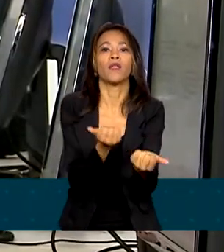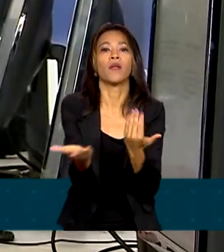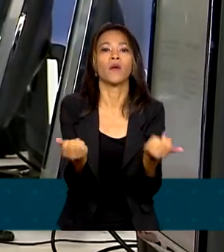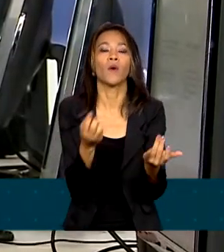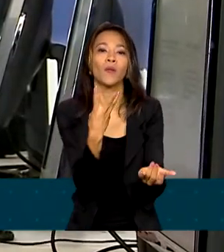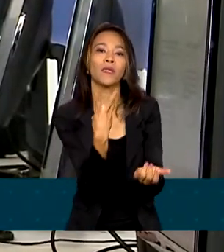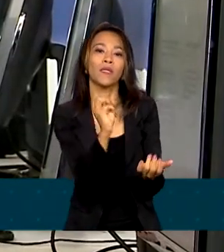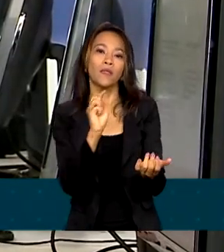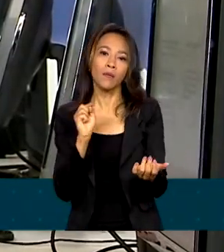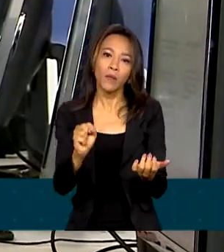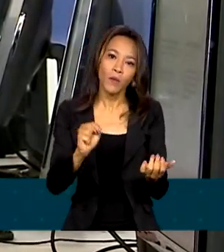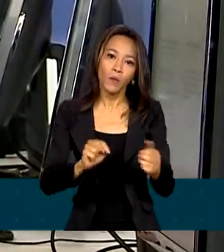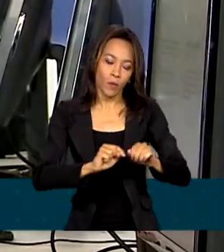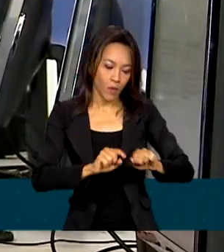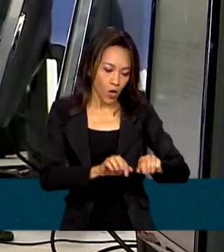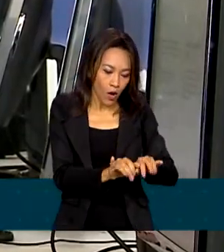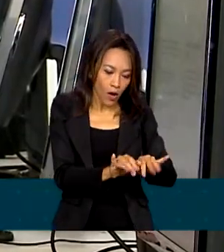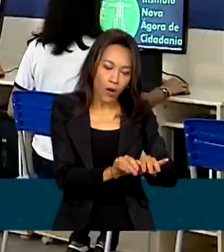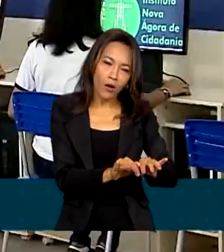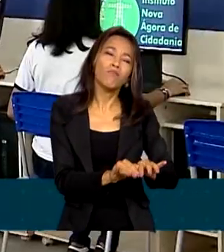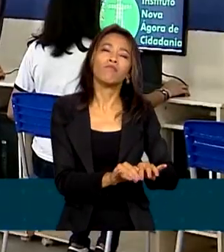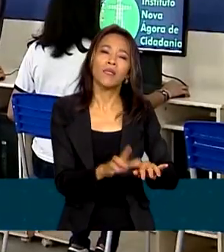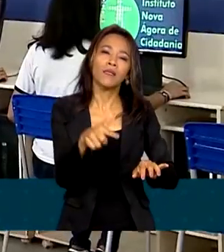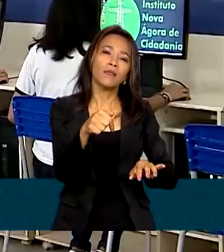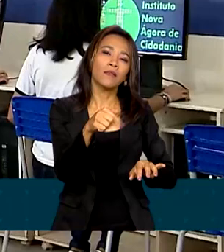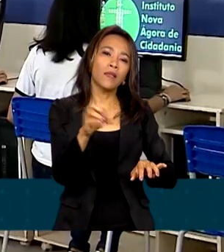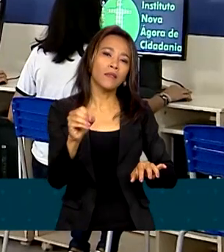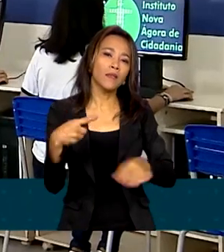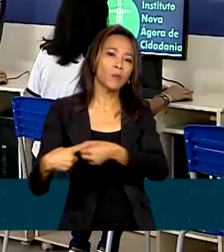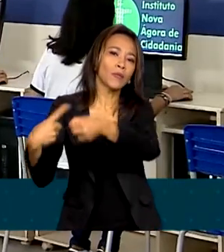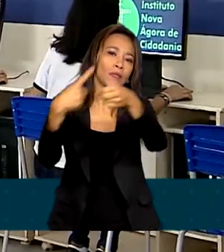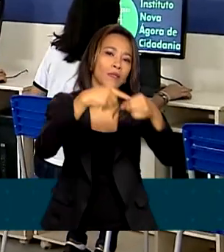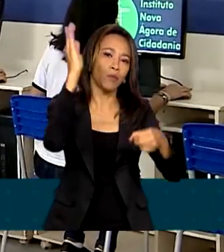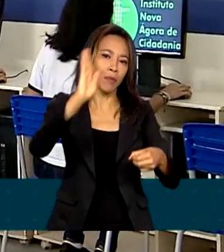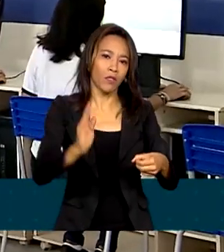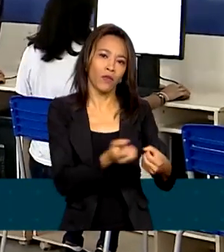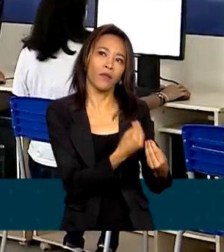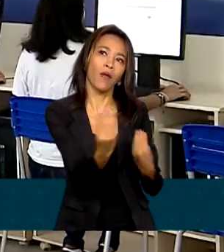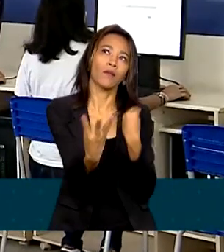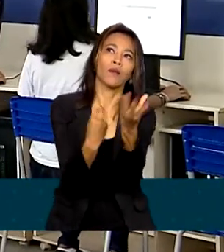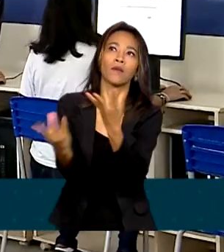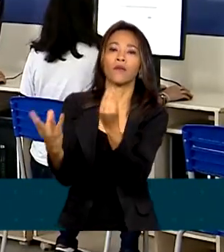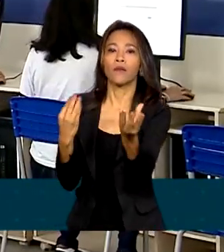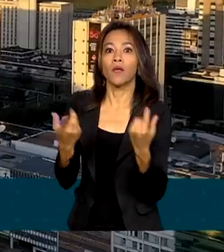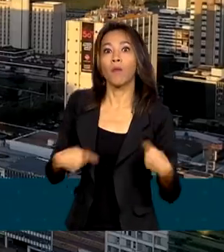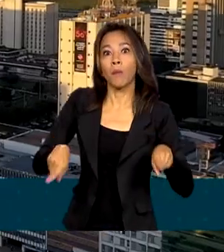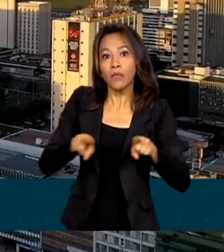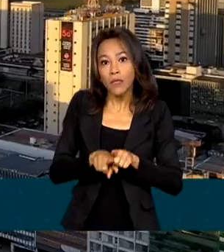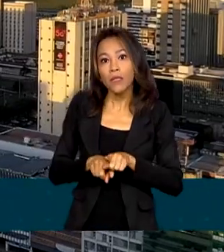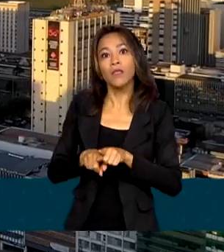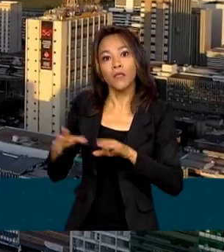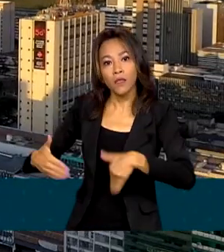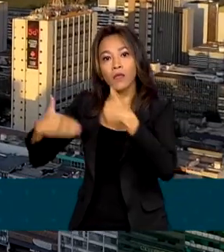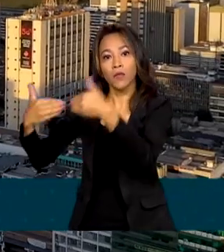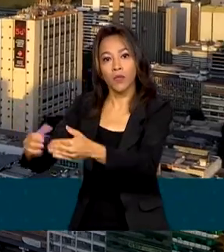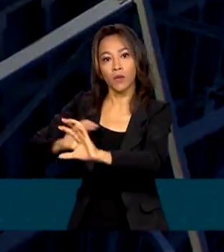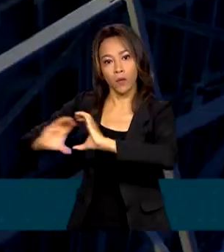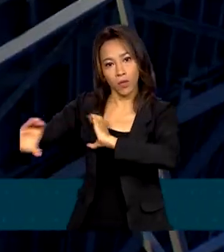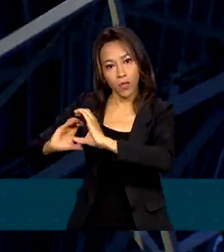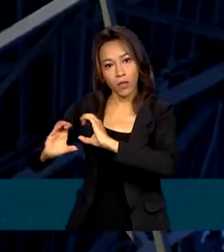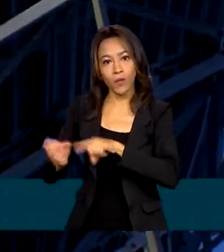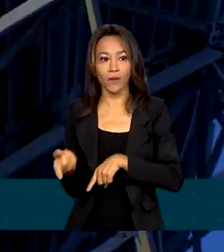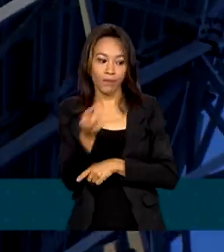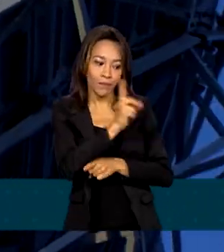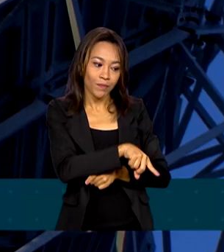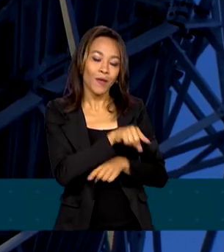recondicionados para quase 700 municípios brasileiros. E uma parceria do Ministério das Comunicações com a